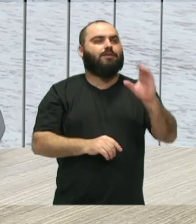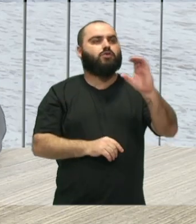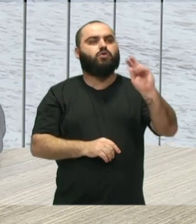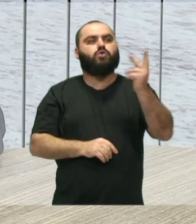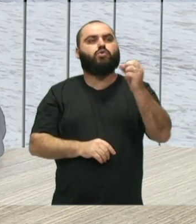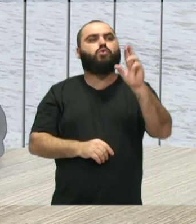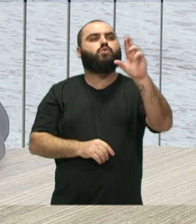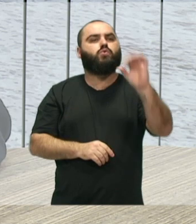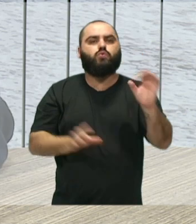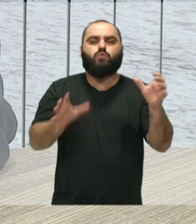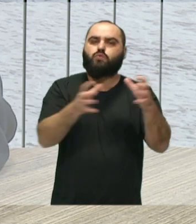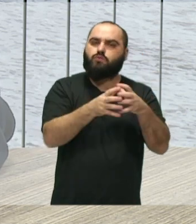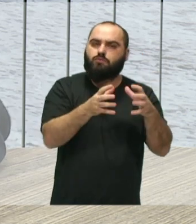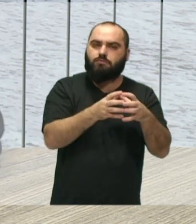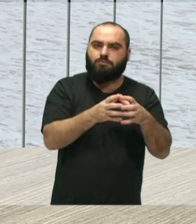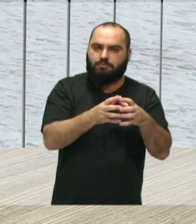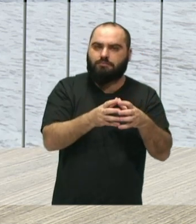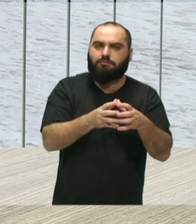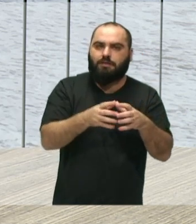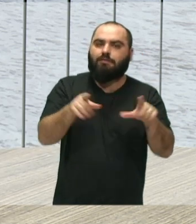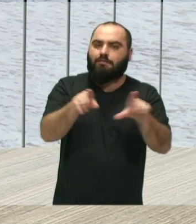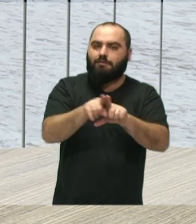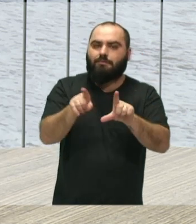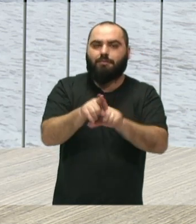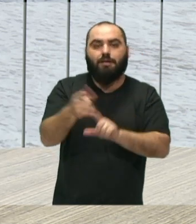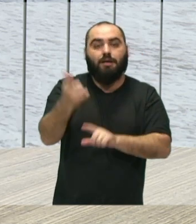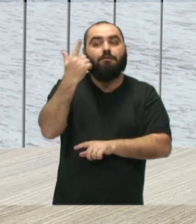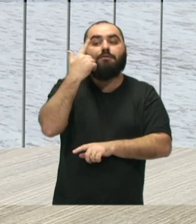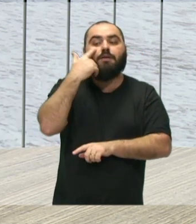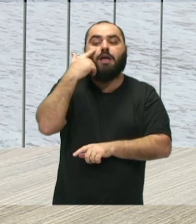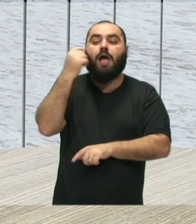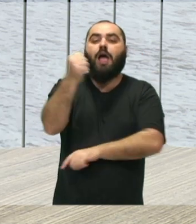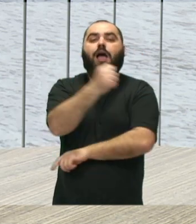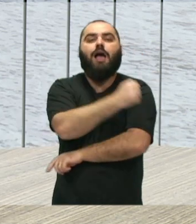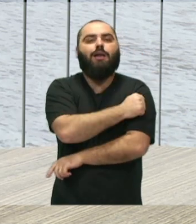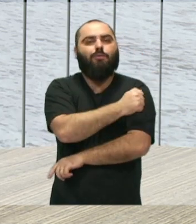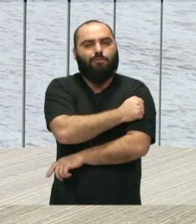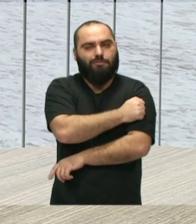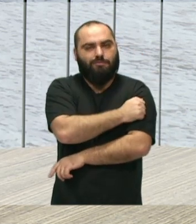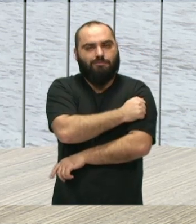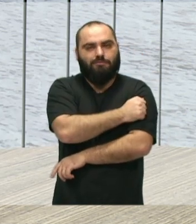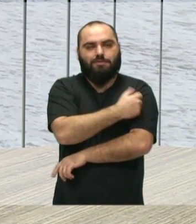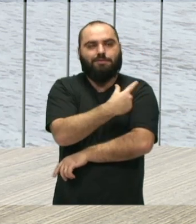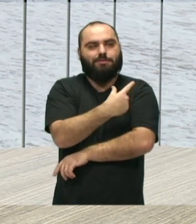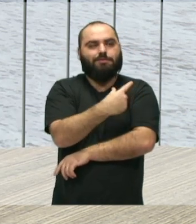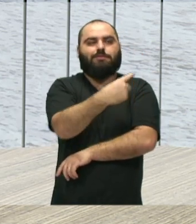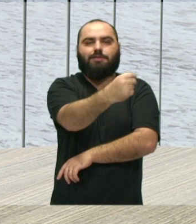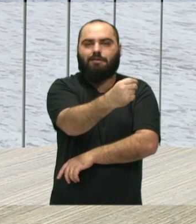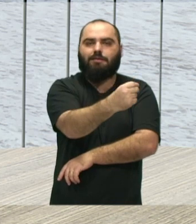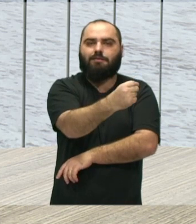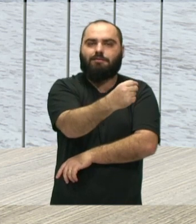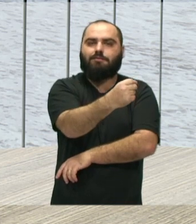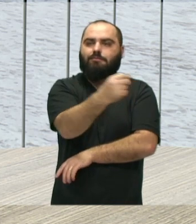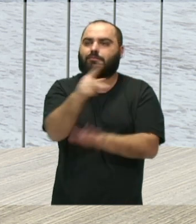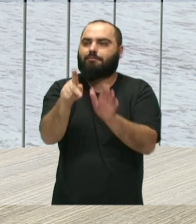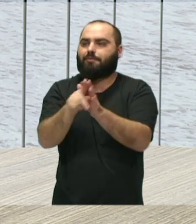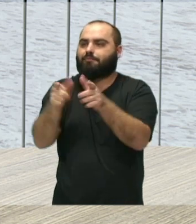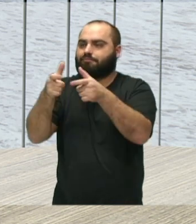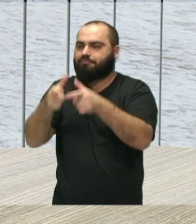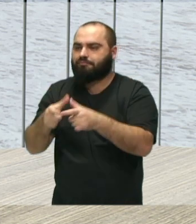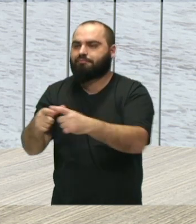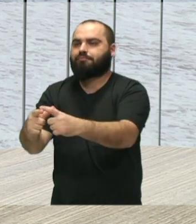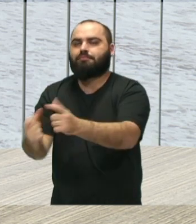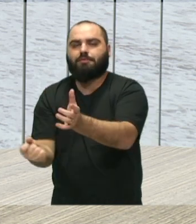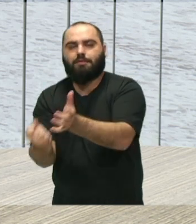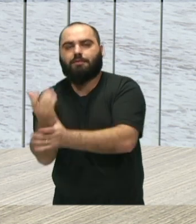E aí, mais do que isso, é ver também o resultado nos nossos alunos. Quando eles saem do conservatório, gravam o seu disco, lançam o seu